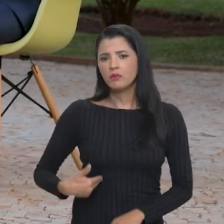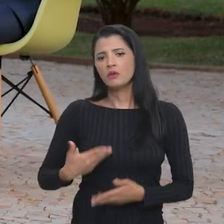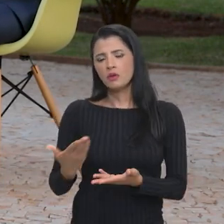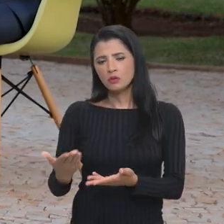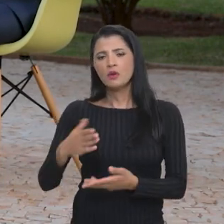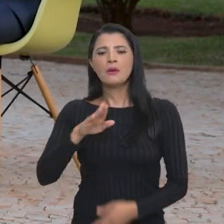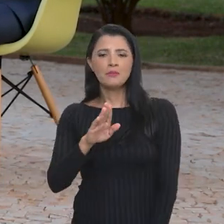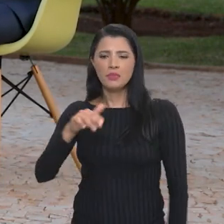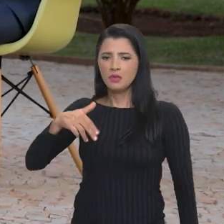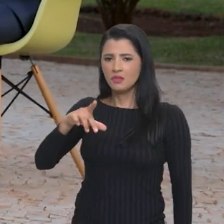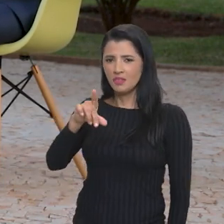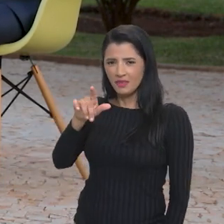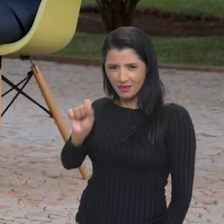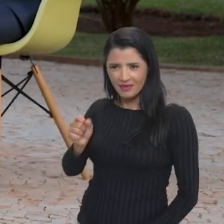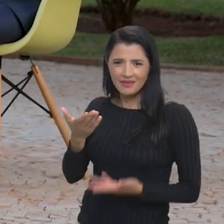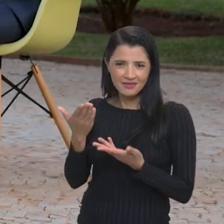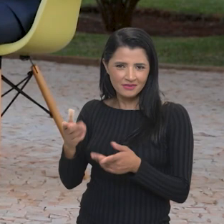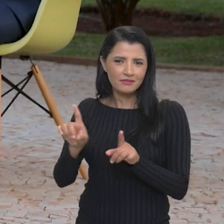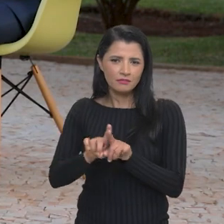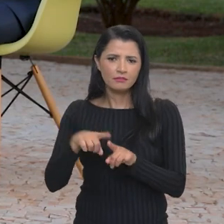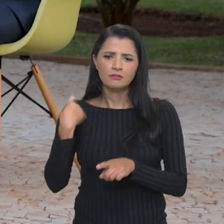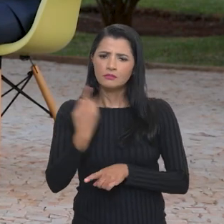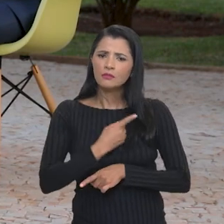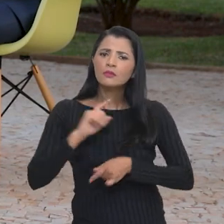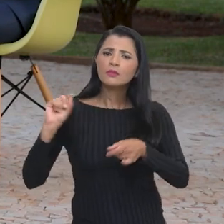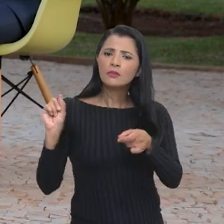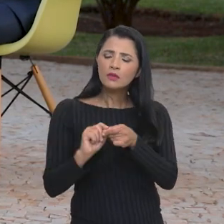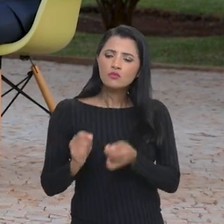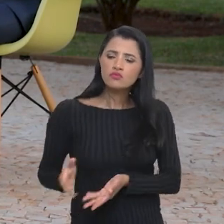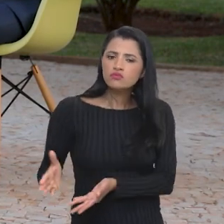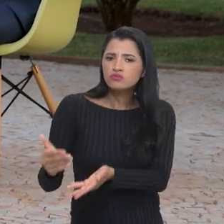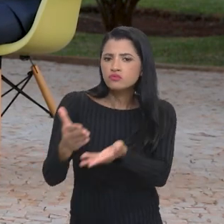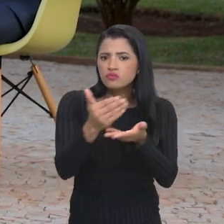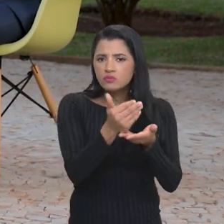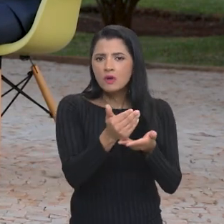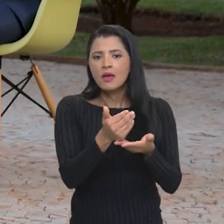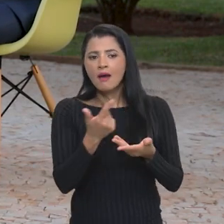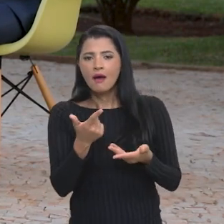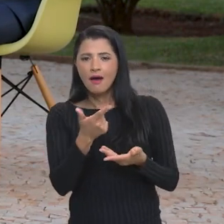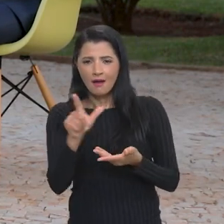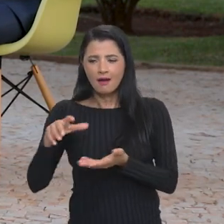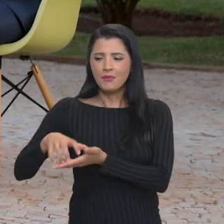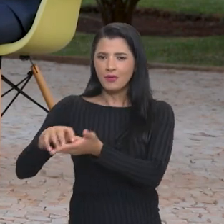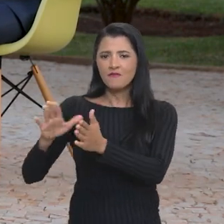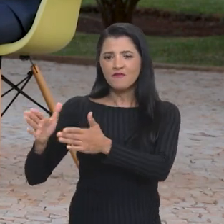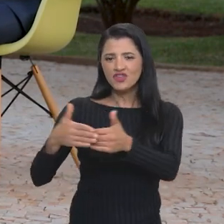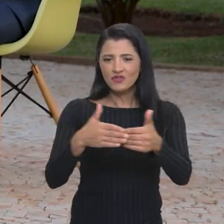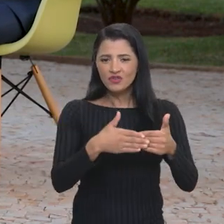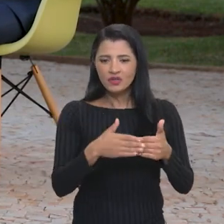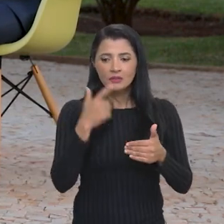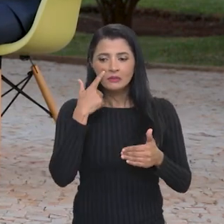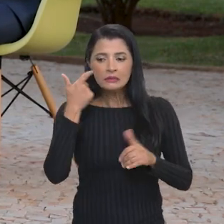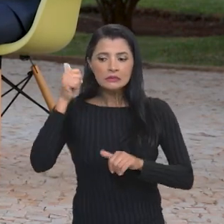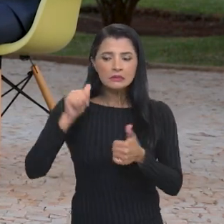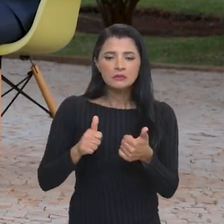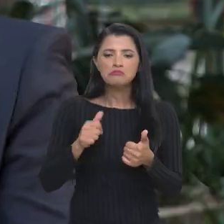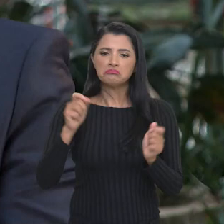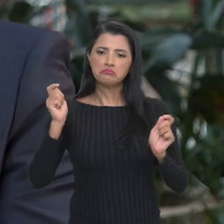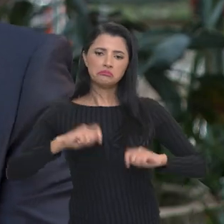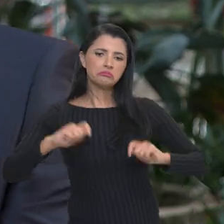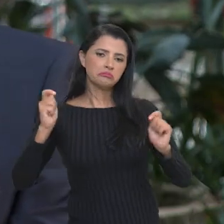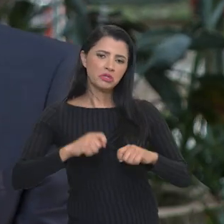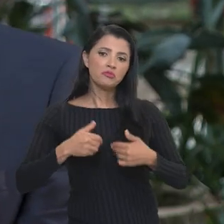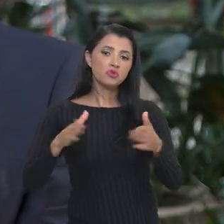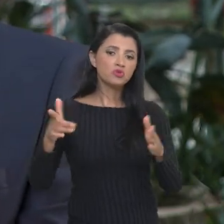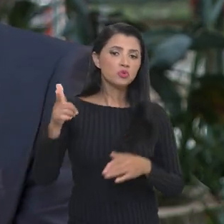nós estamos fazendo um levantamento daquelas que foram fechadas se tem possibilidade de abertura. Mas além